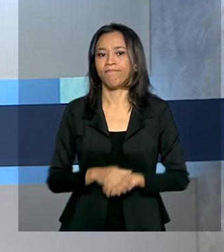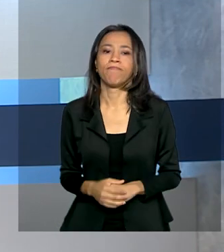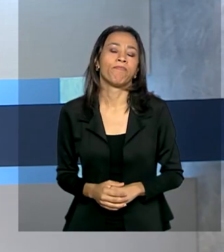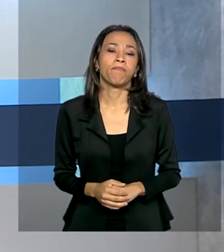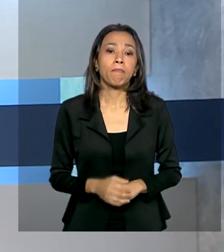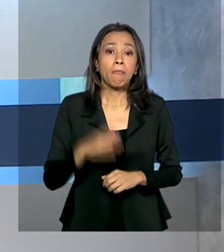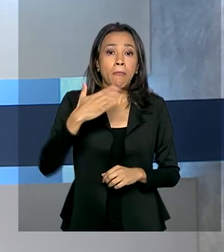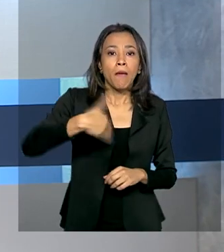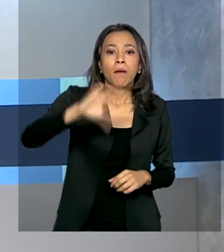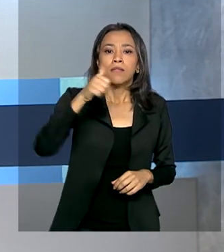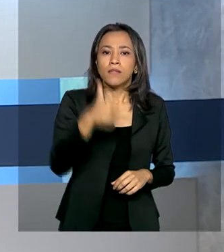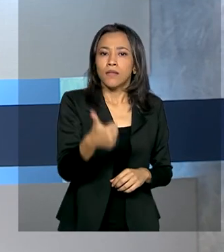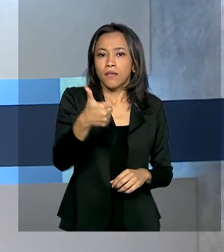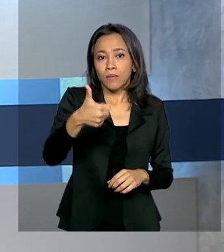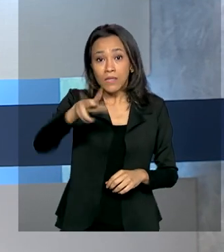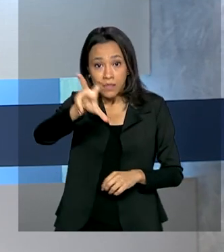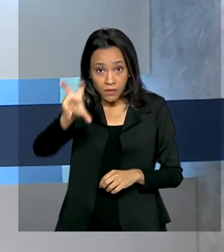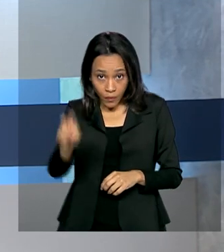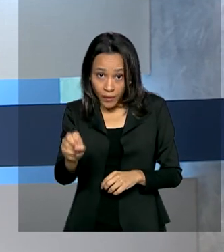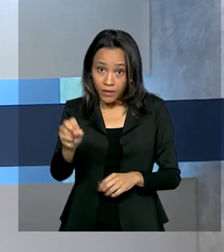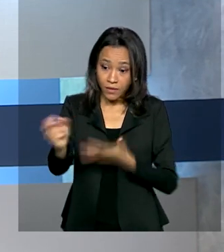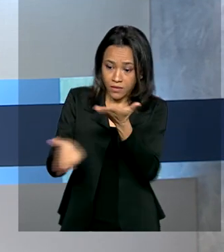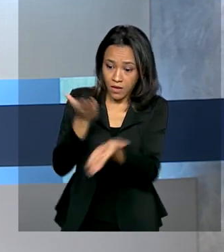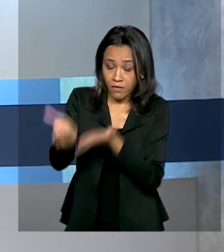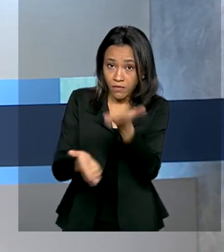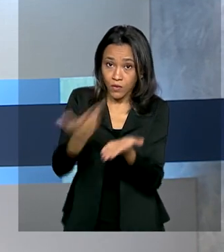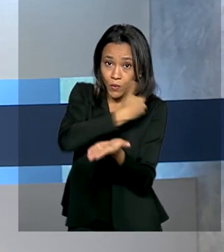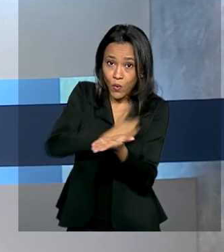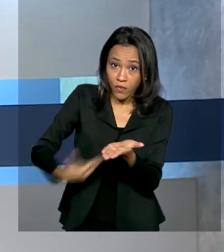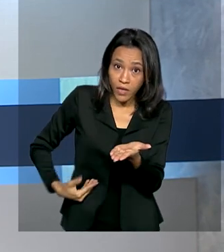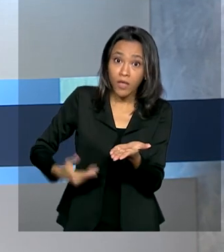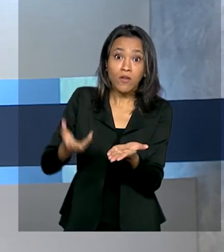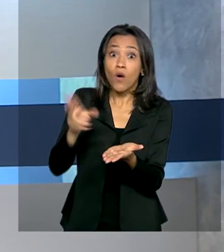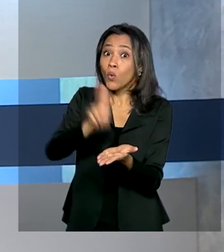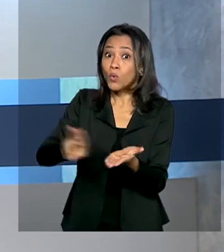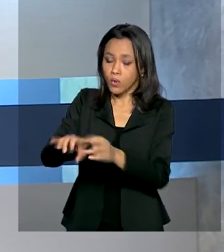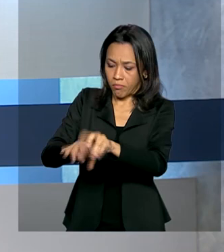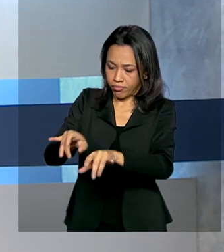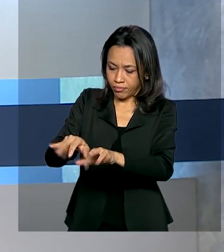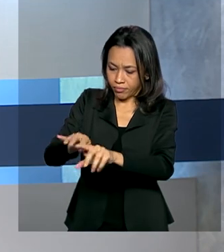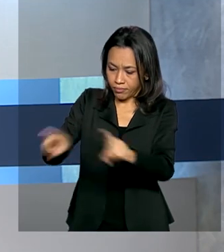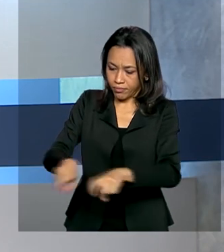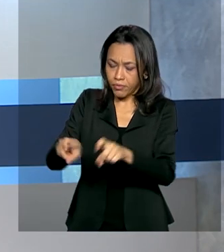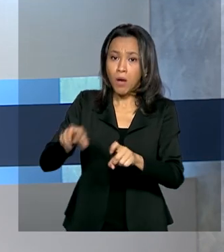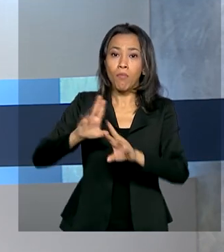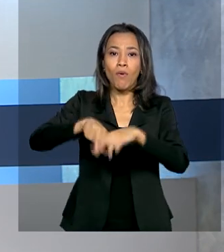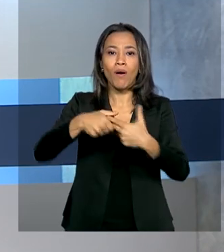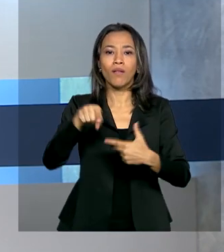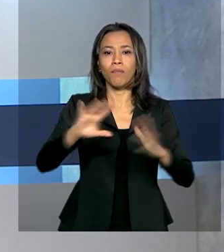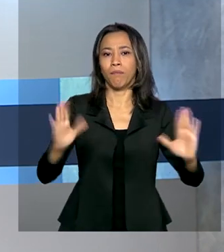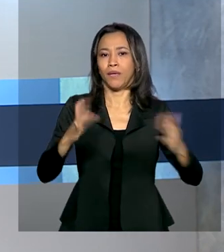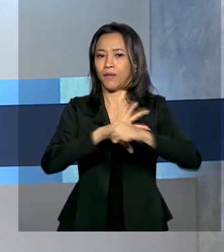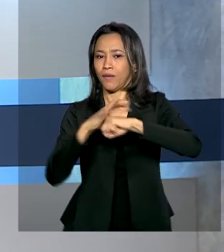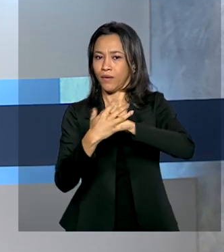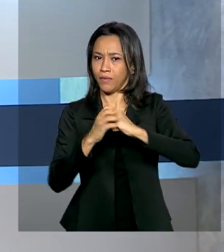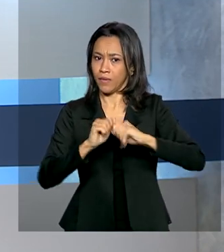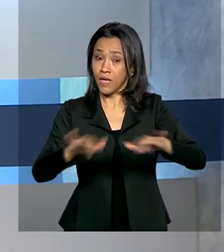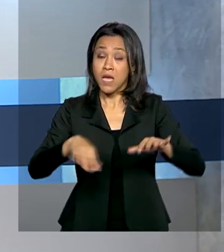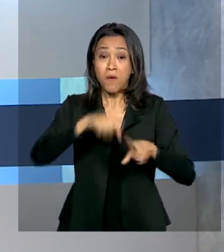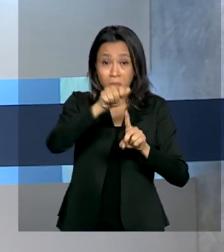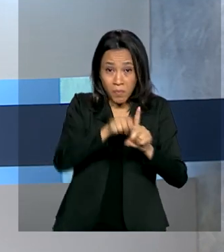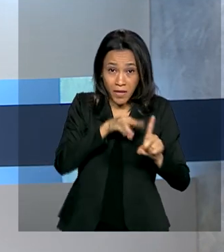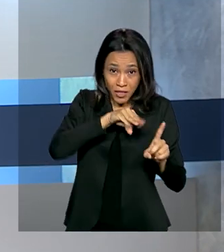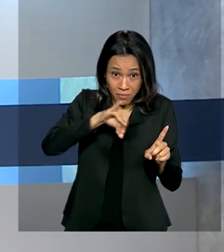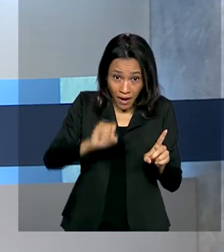Mais de 150 serviços públicos foram digitalizados durante a pandemia. Só em maio, 53 passaram a ser